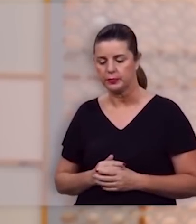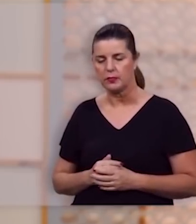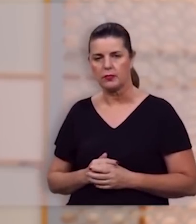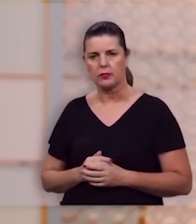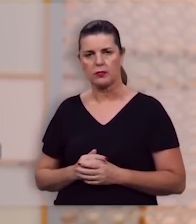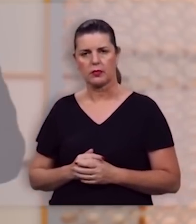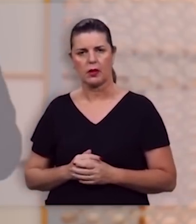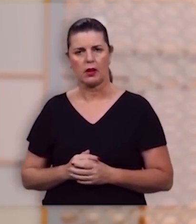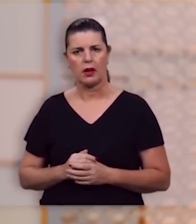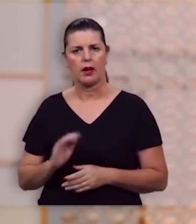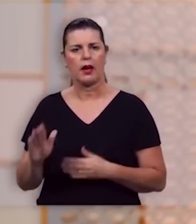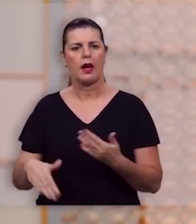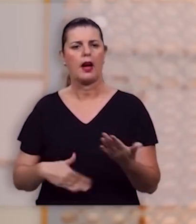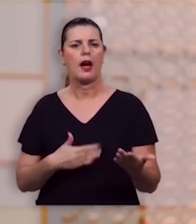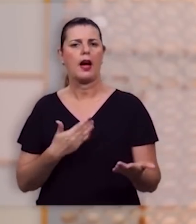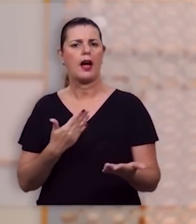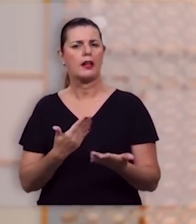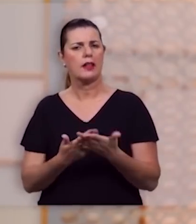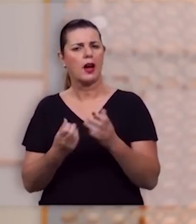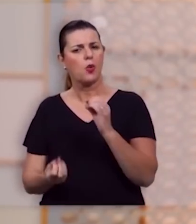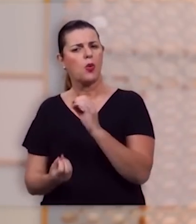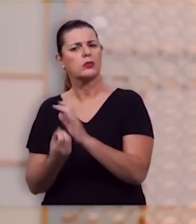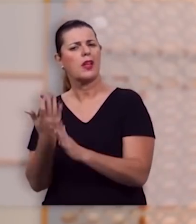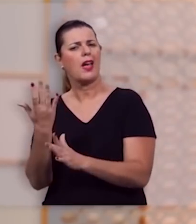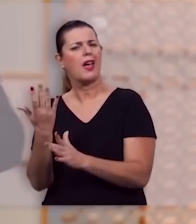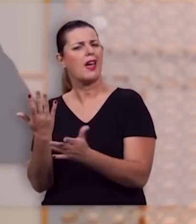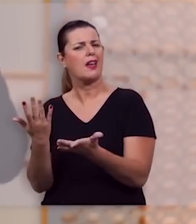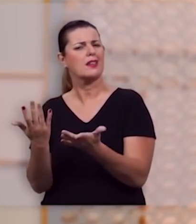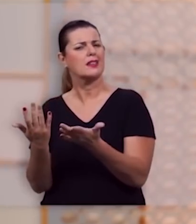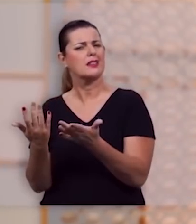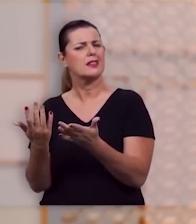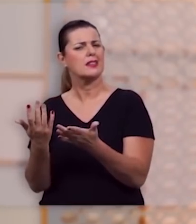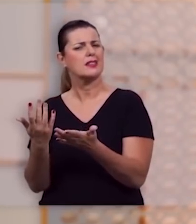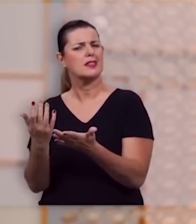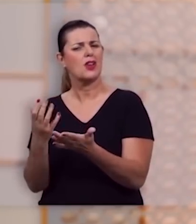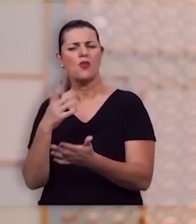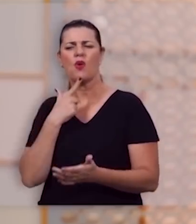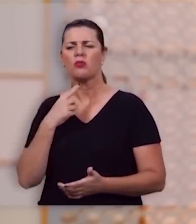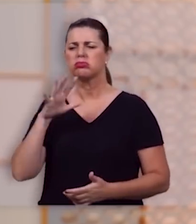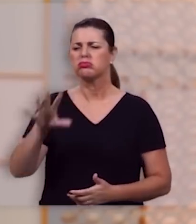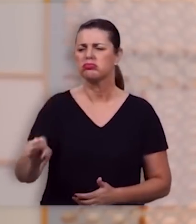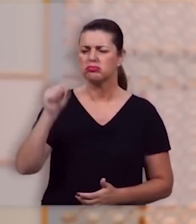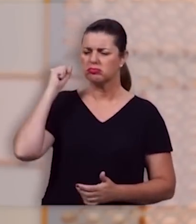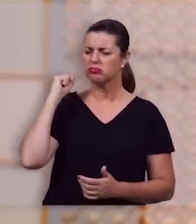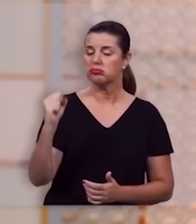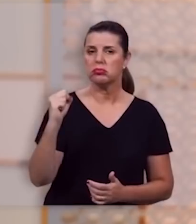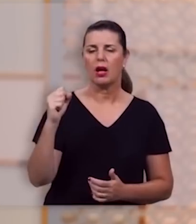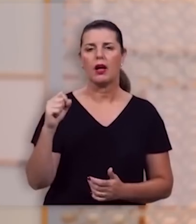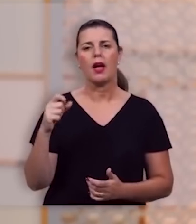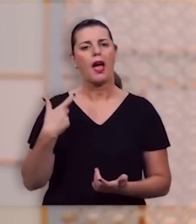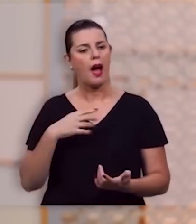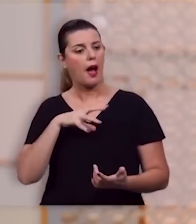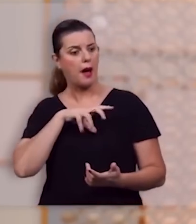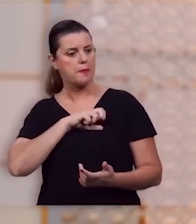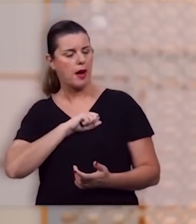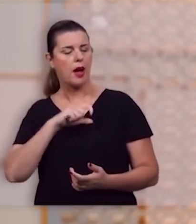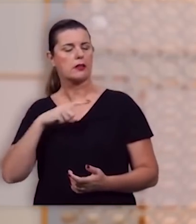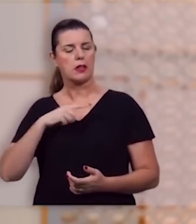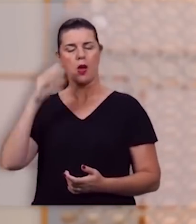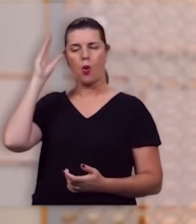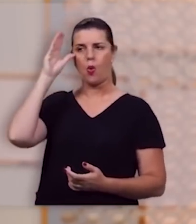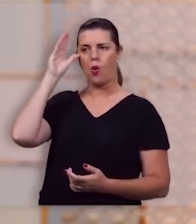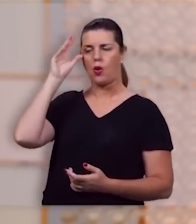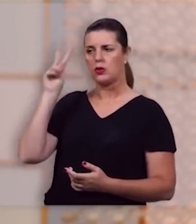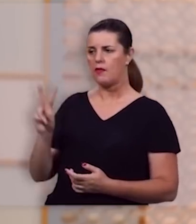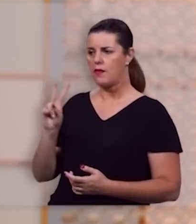e até assédio se ela é amada se ela tem consciência de que ela tem valor